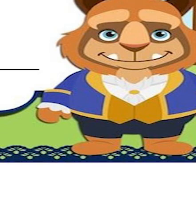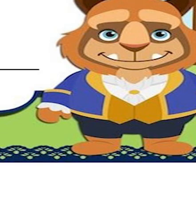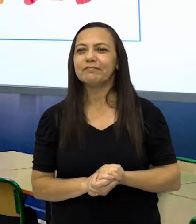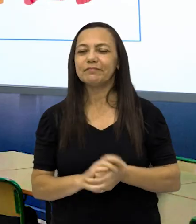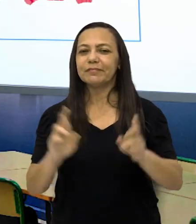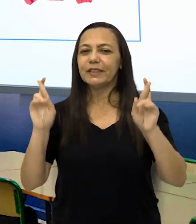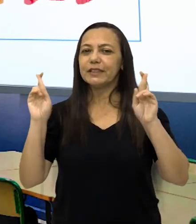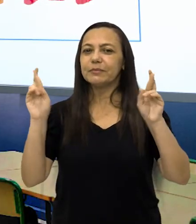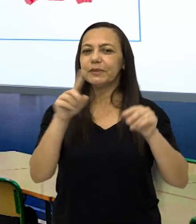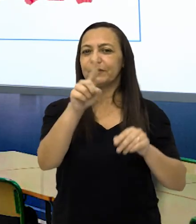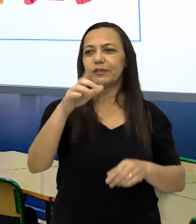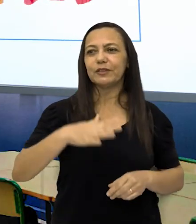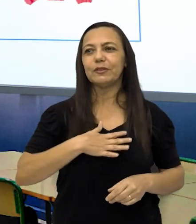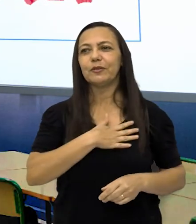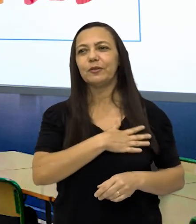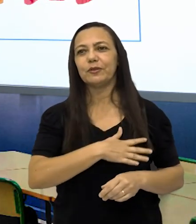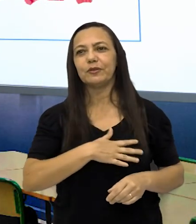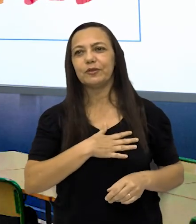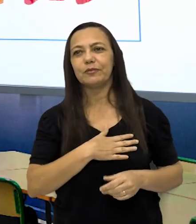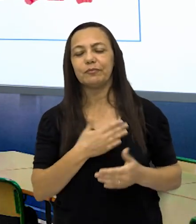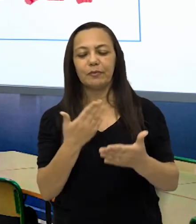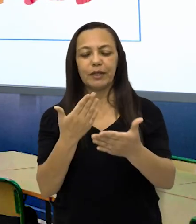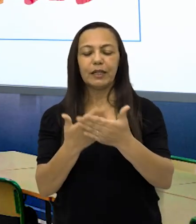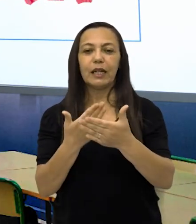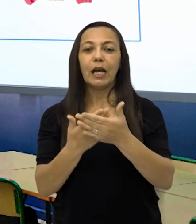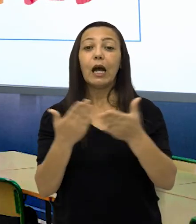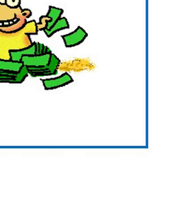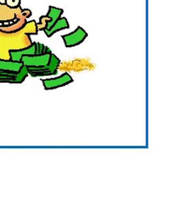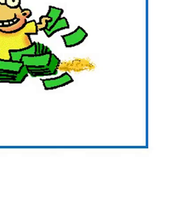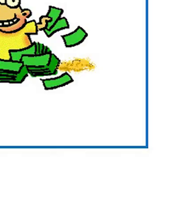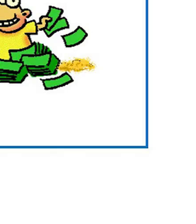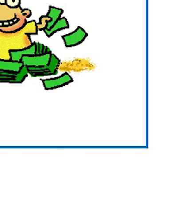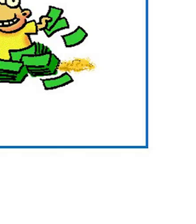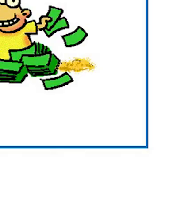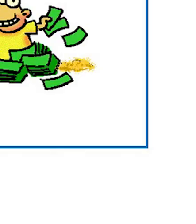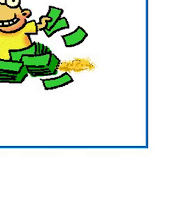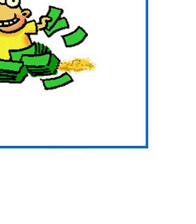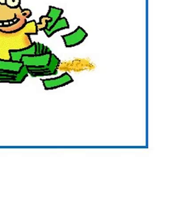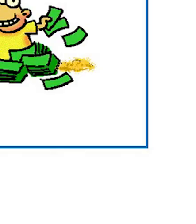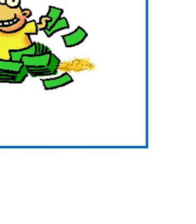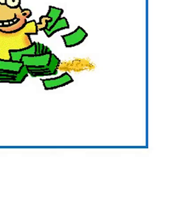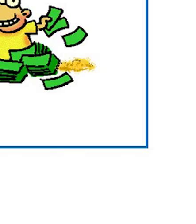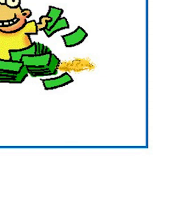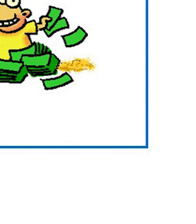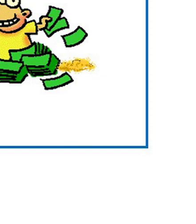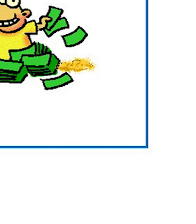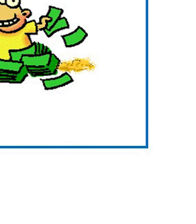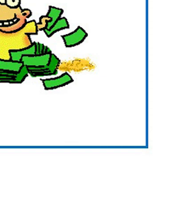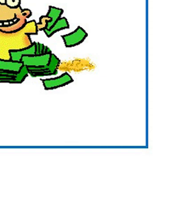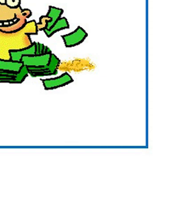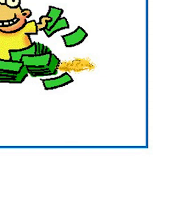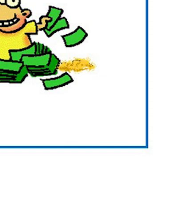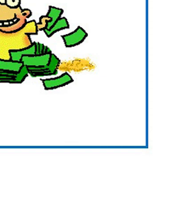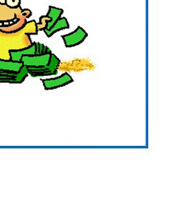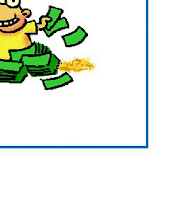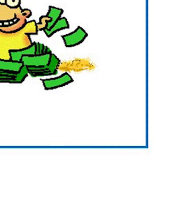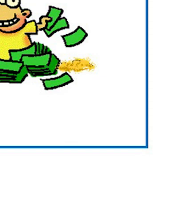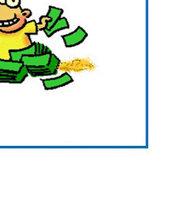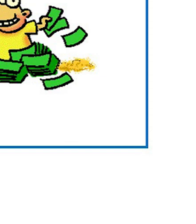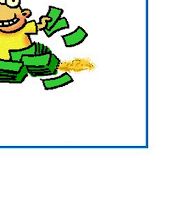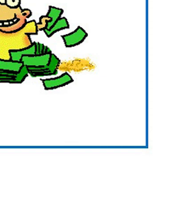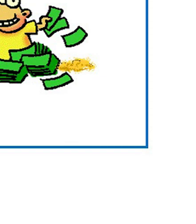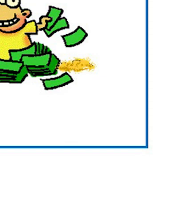Espero que tenham gostado. E na aula de hoje, fizemos a correção da segunda semana do bloco 3 de